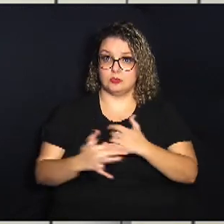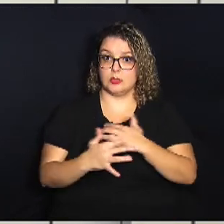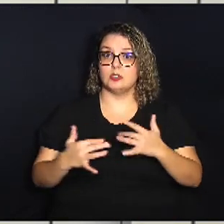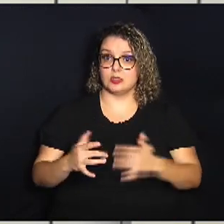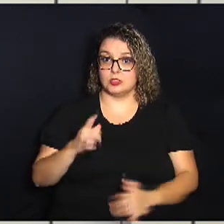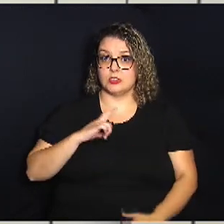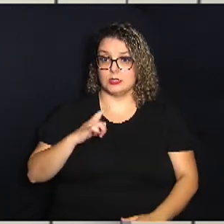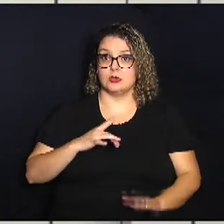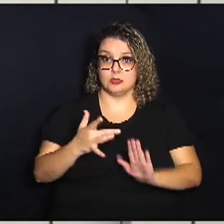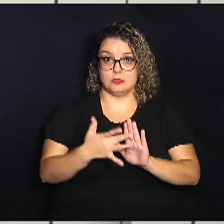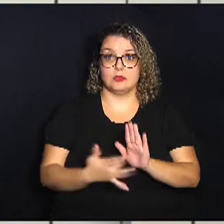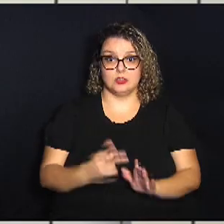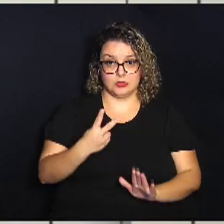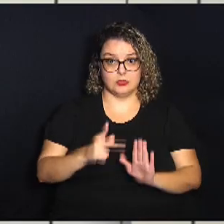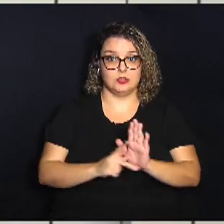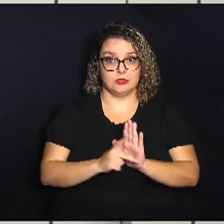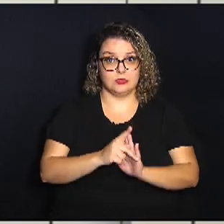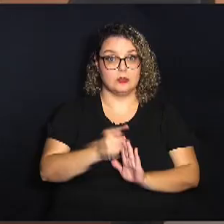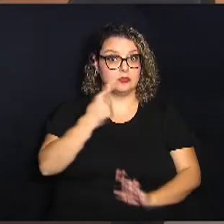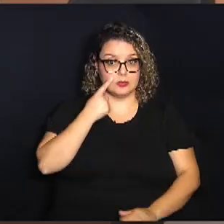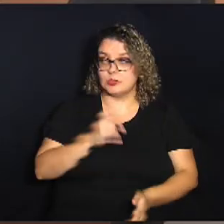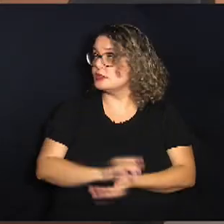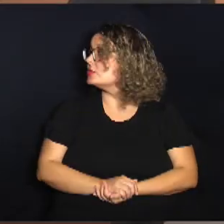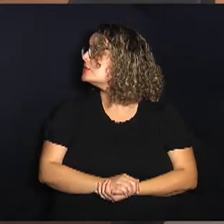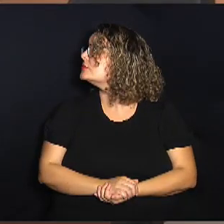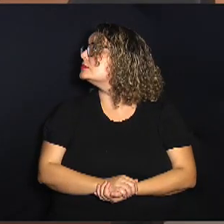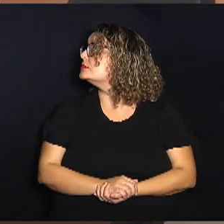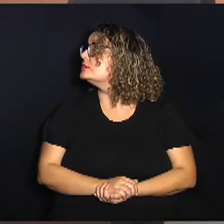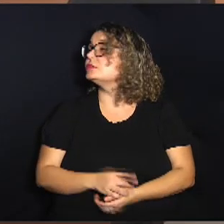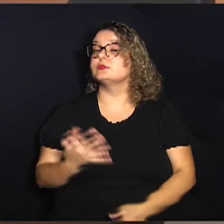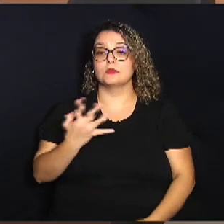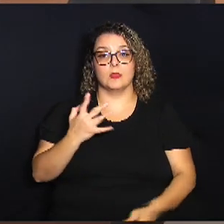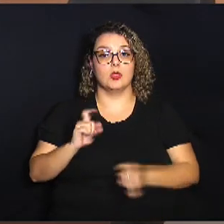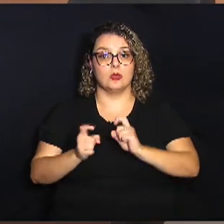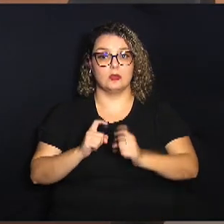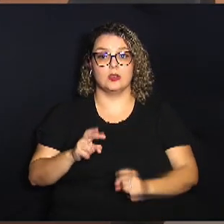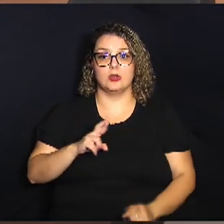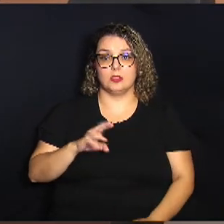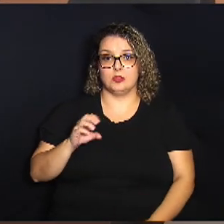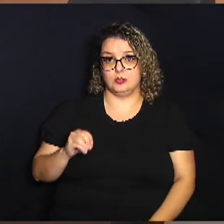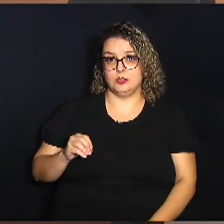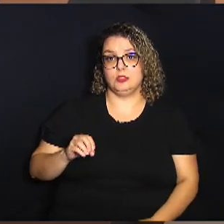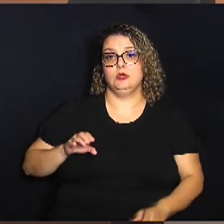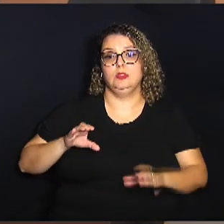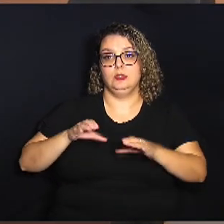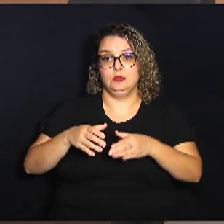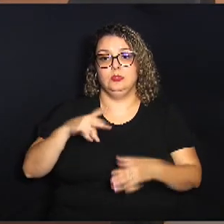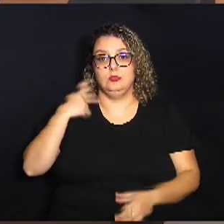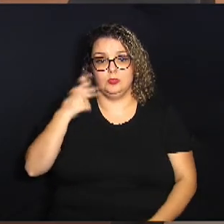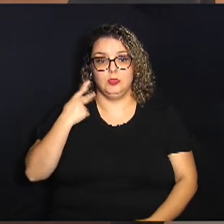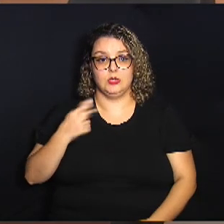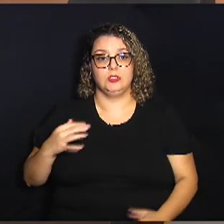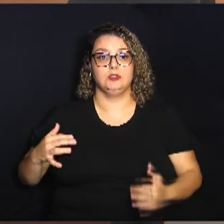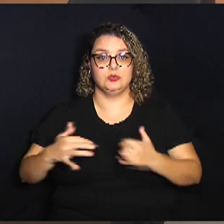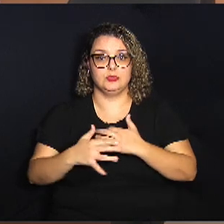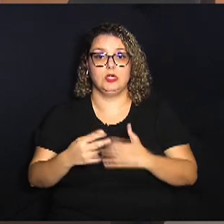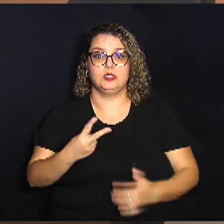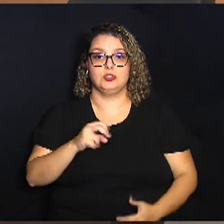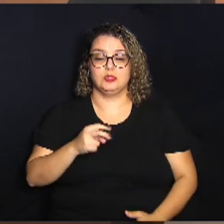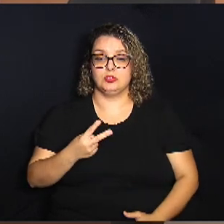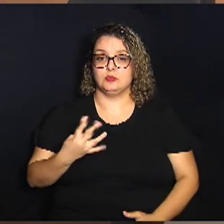tinha na pauta dois projetos acompanha a quarta reunião ordinária da comissão de política urbana de 2024